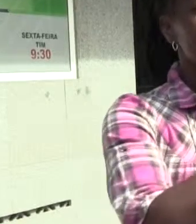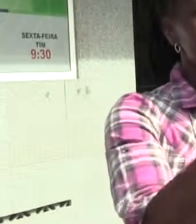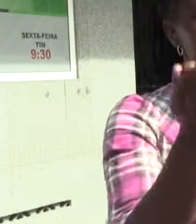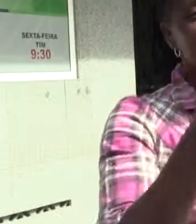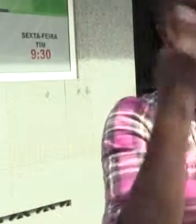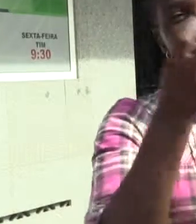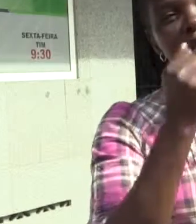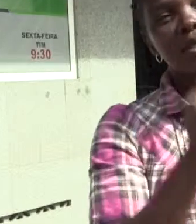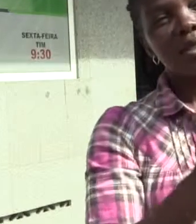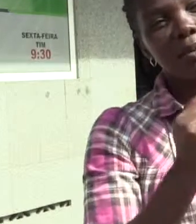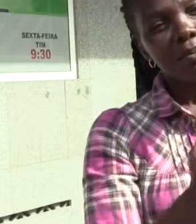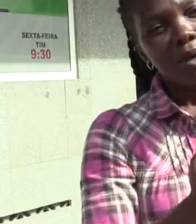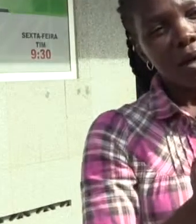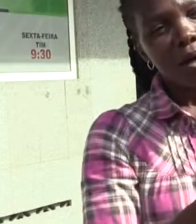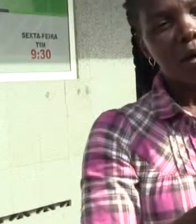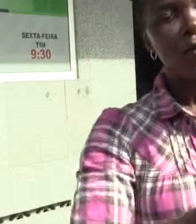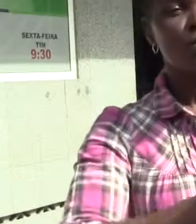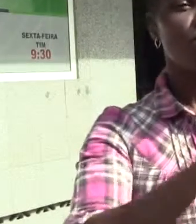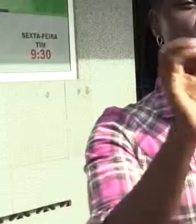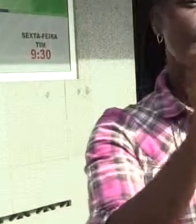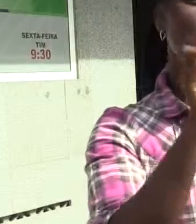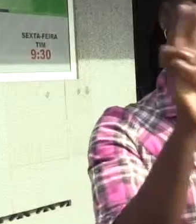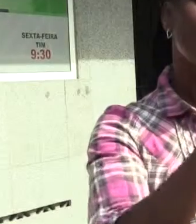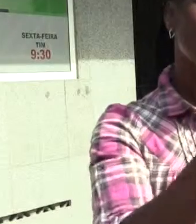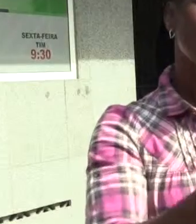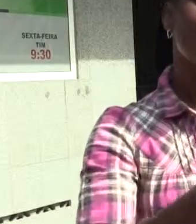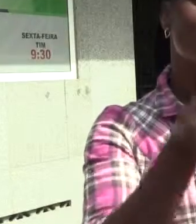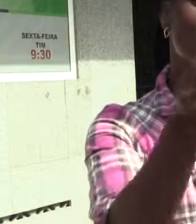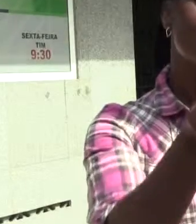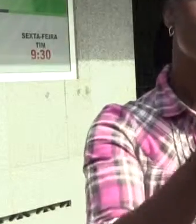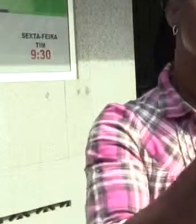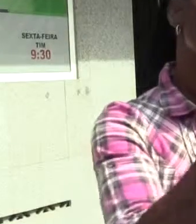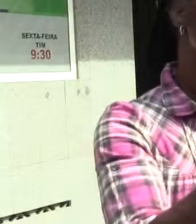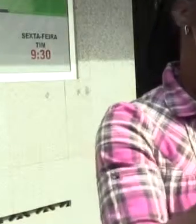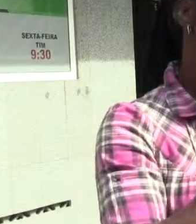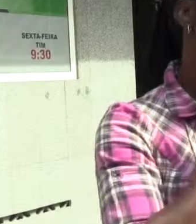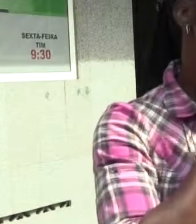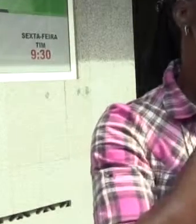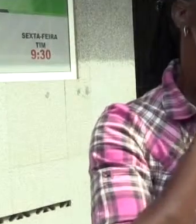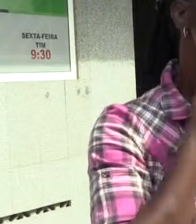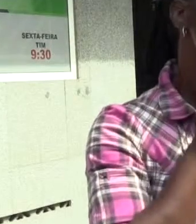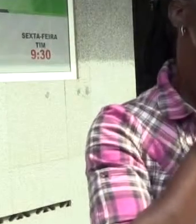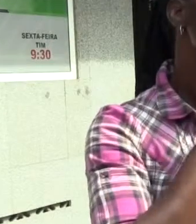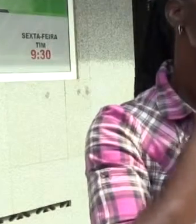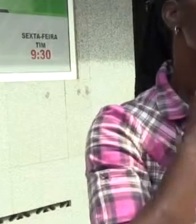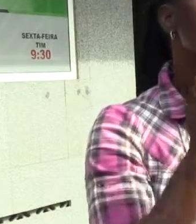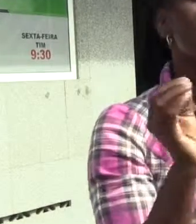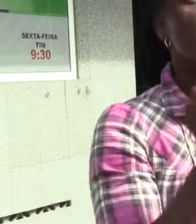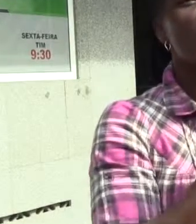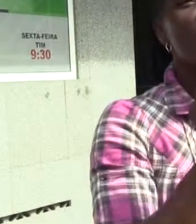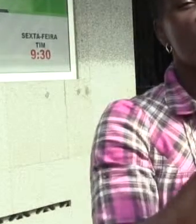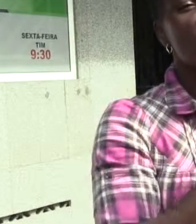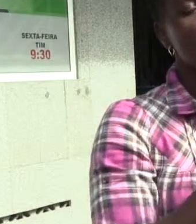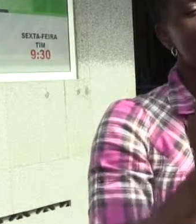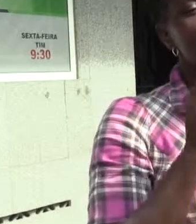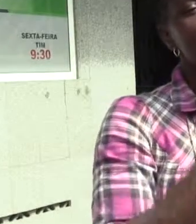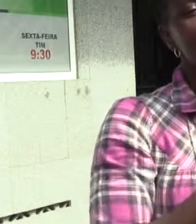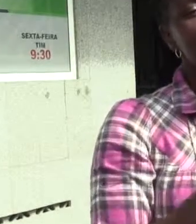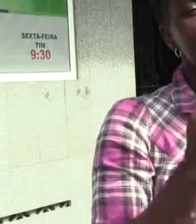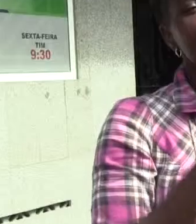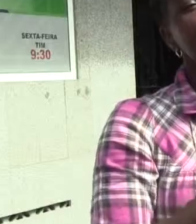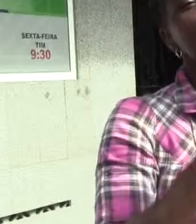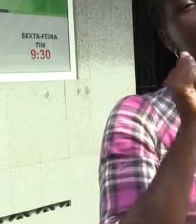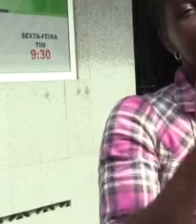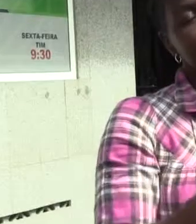sido muito difícil. Mesmo submetendo seu CV, a barreira continua.